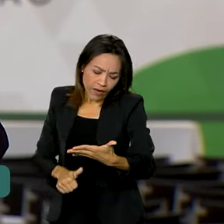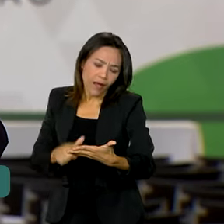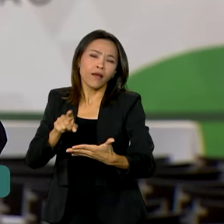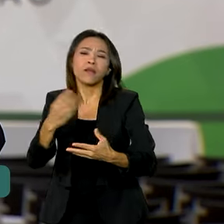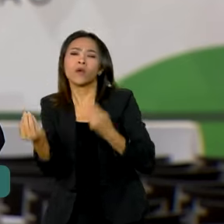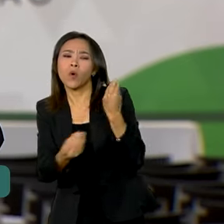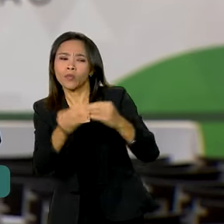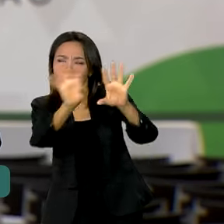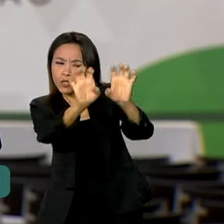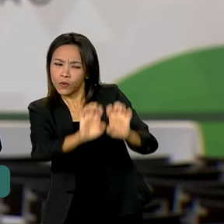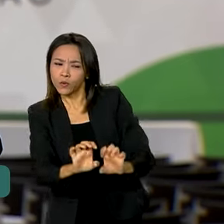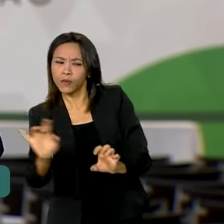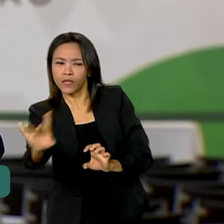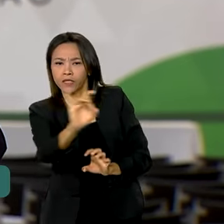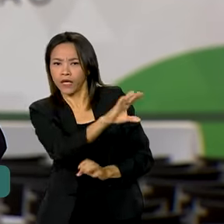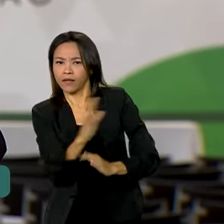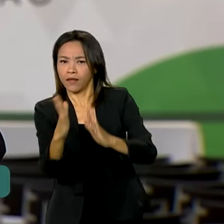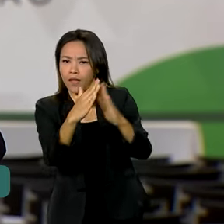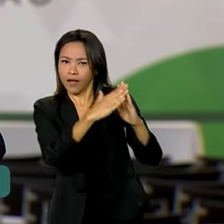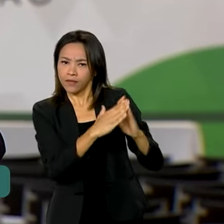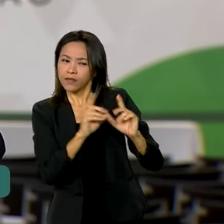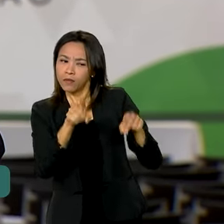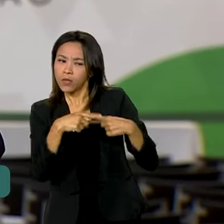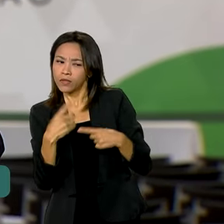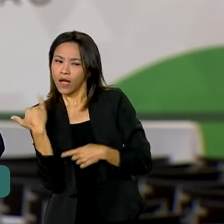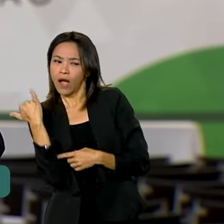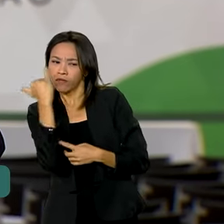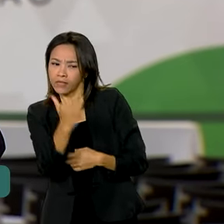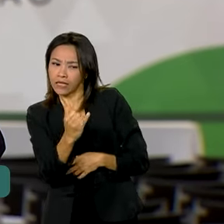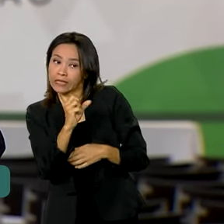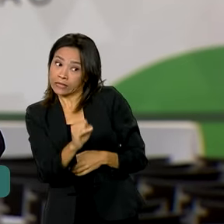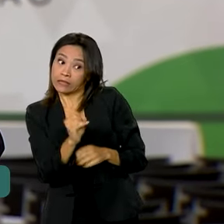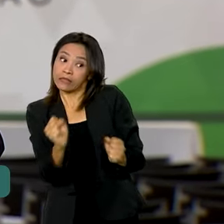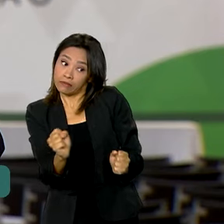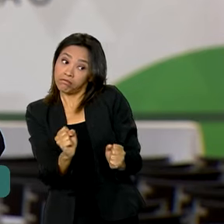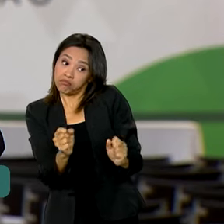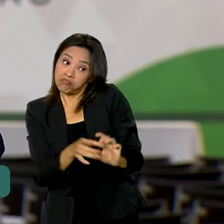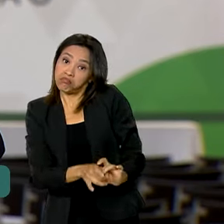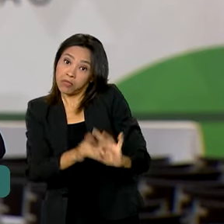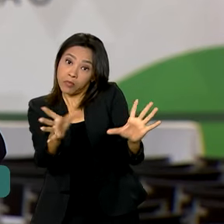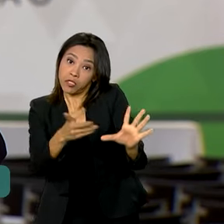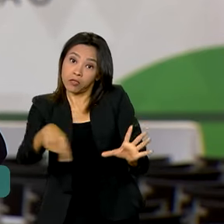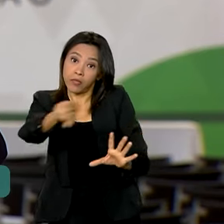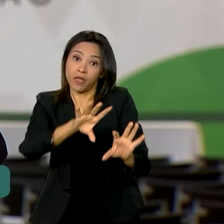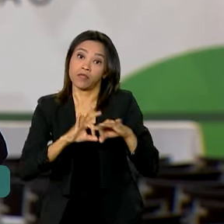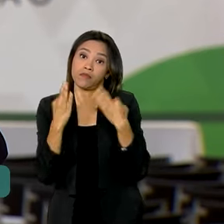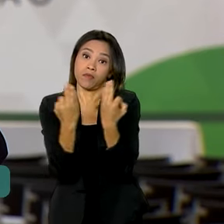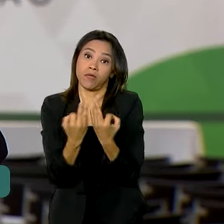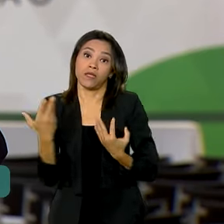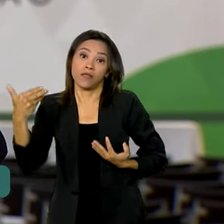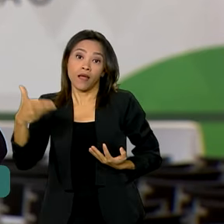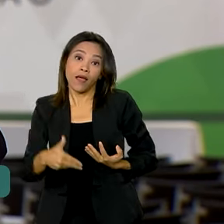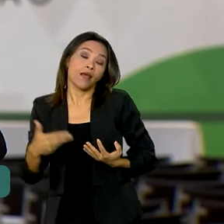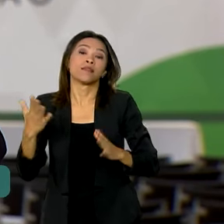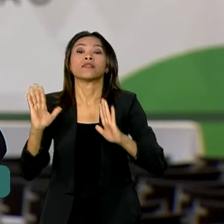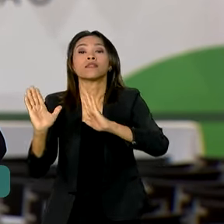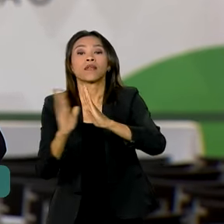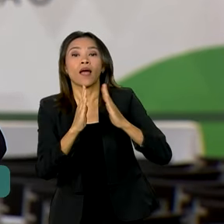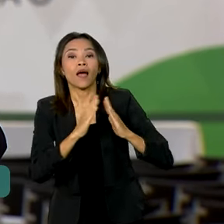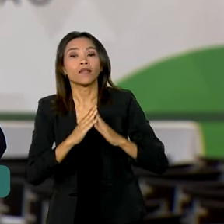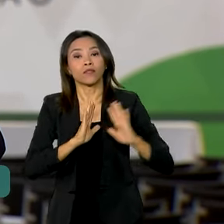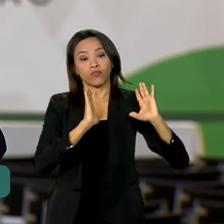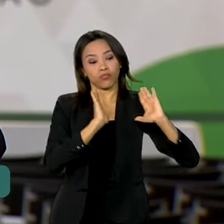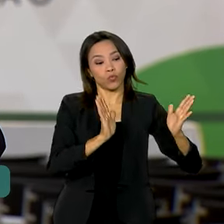imóvel e depois vai informar se eles podem ficar disponíveis para as famílias. Os imóveis vão ser destinados para as